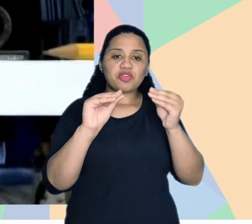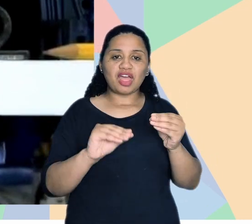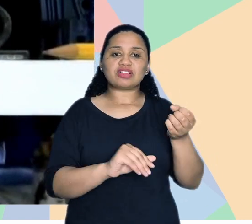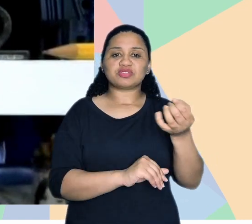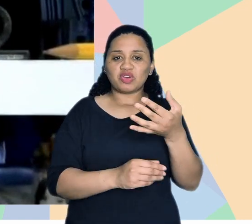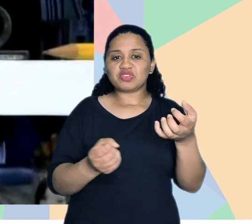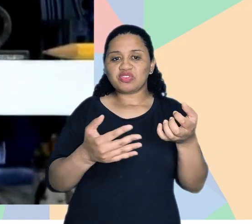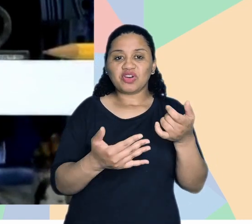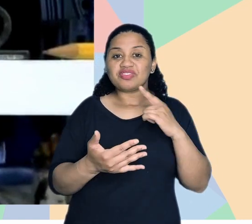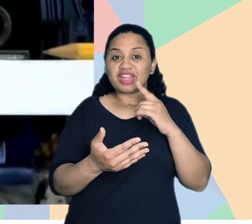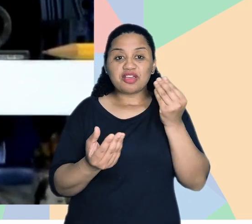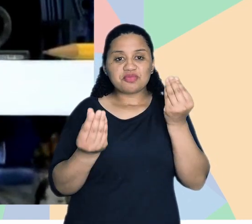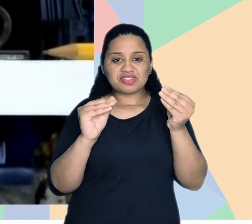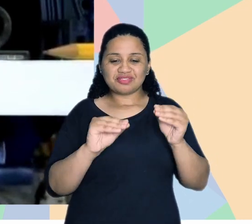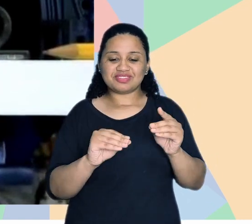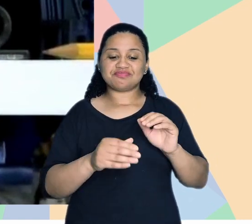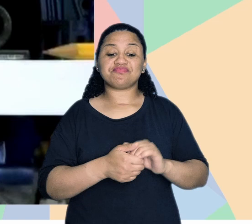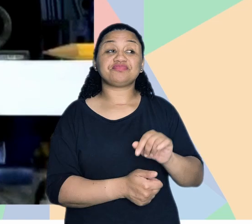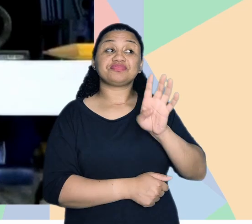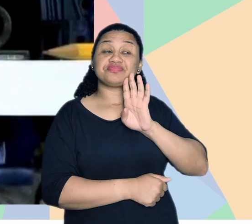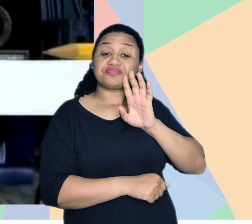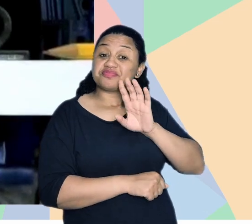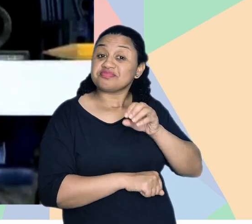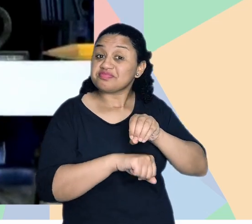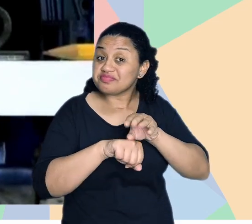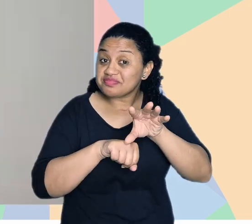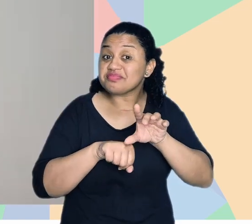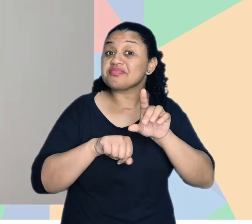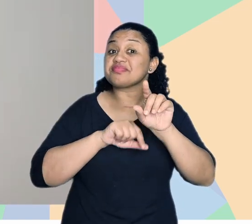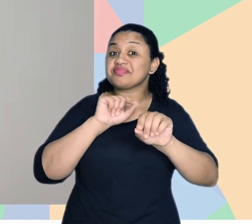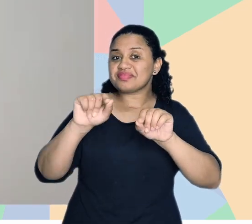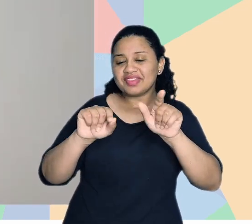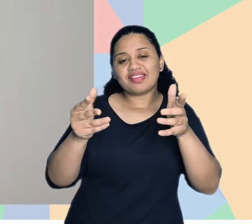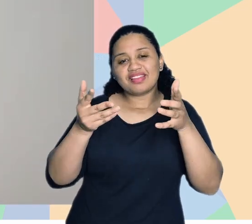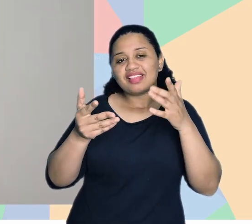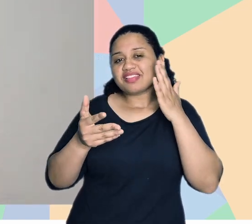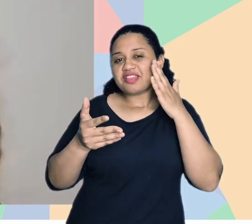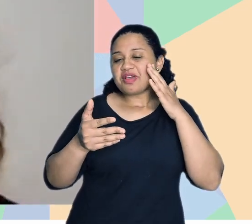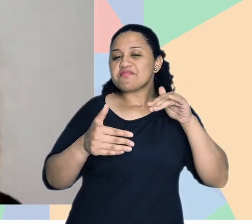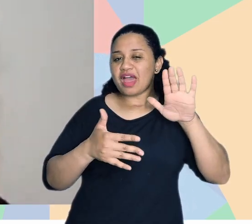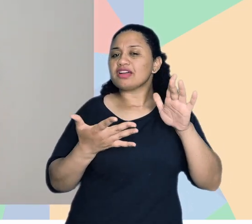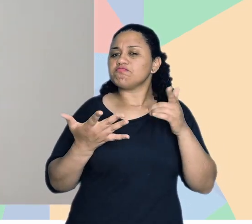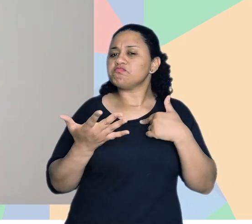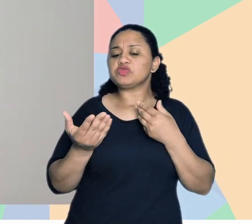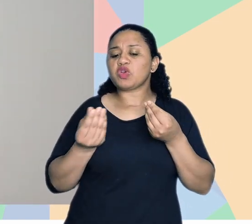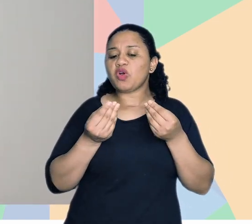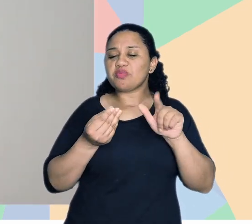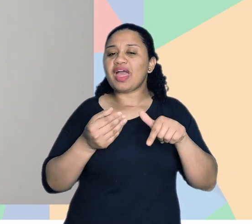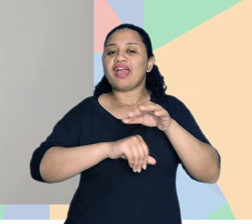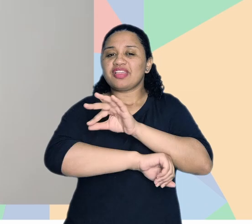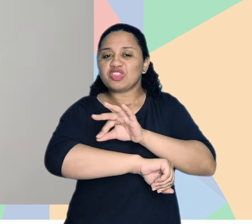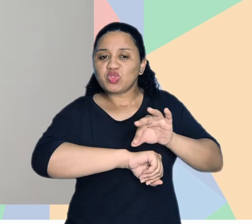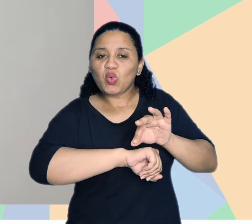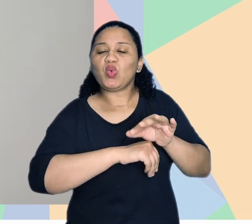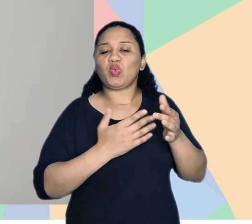que a gente sempre está postando lá as novidades. Legal, fica a dica, então, para quem quiser saber